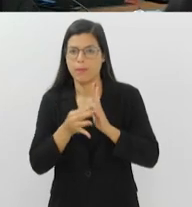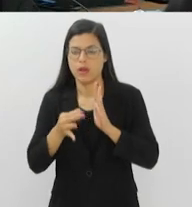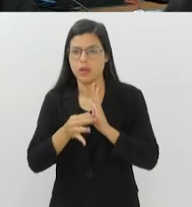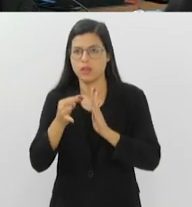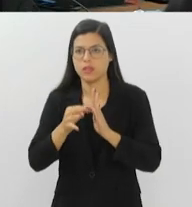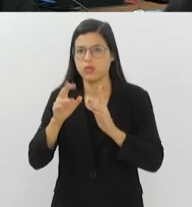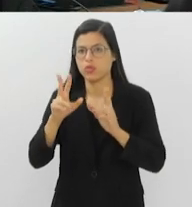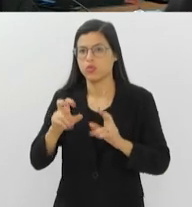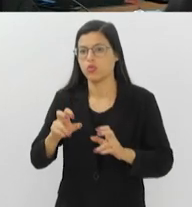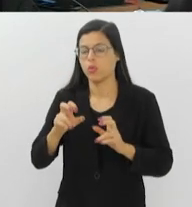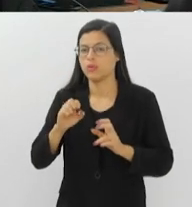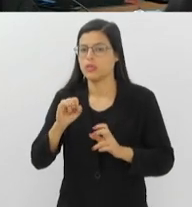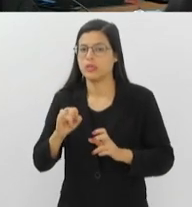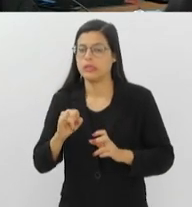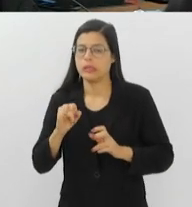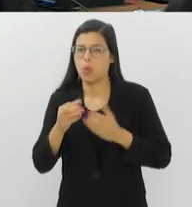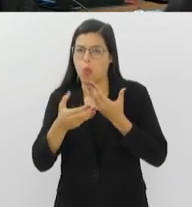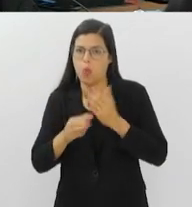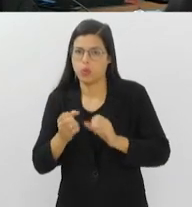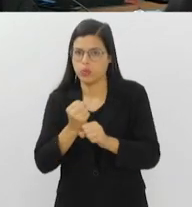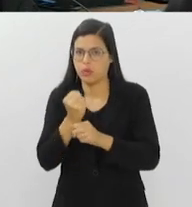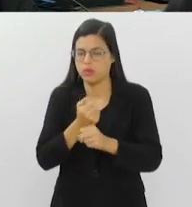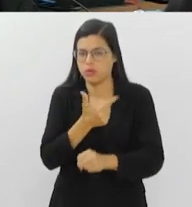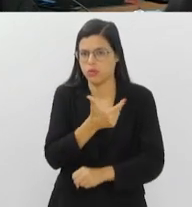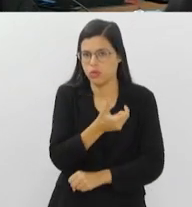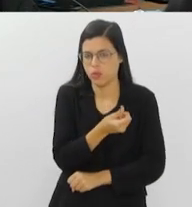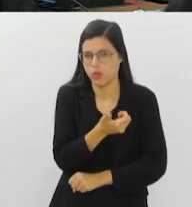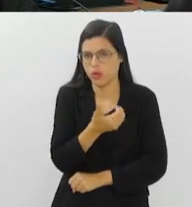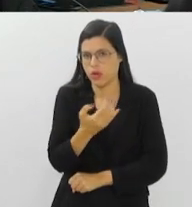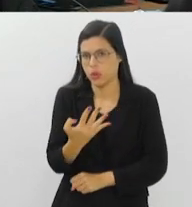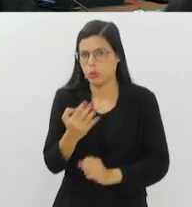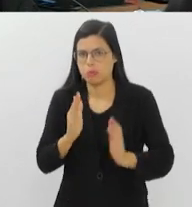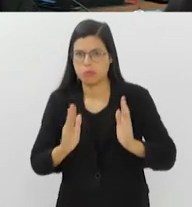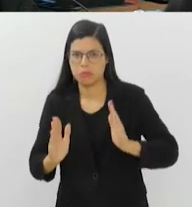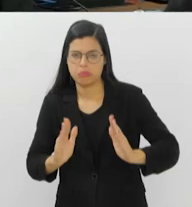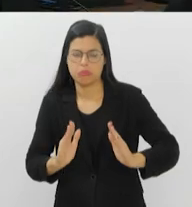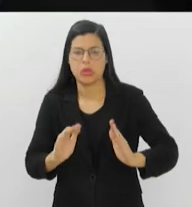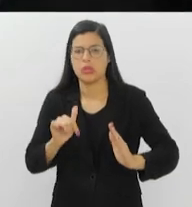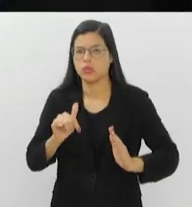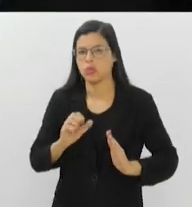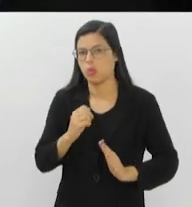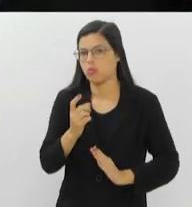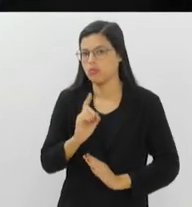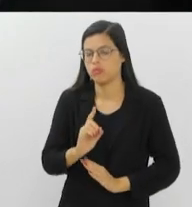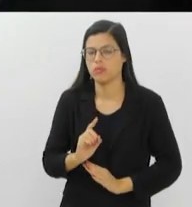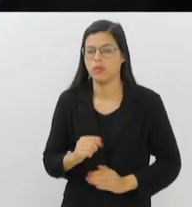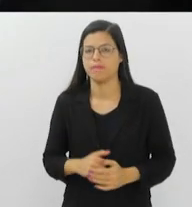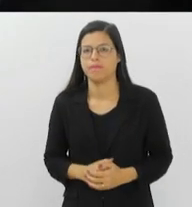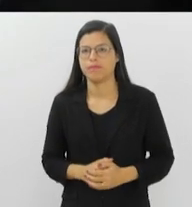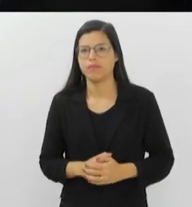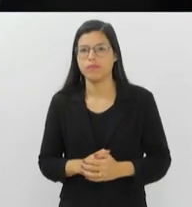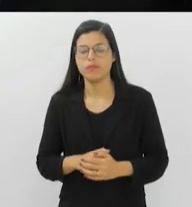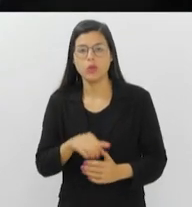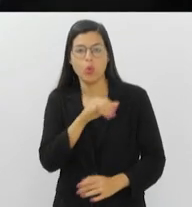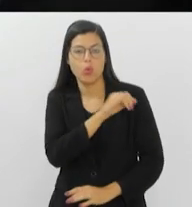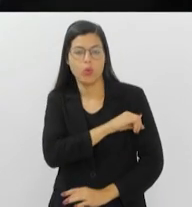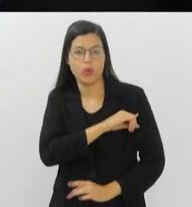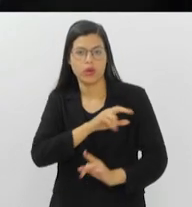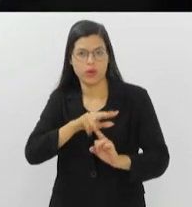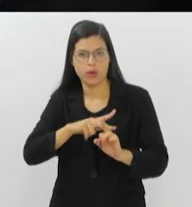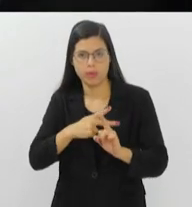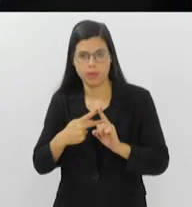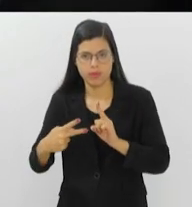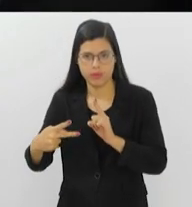concurso de 2014. Os aprovados pedem rapidez nas convocações. O Rio Previdência tem hoje 123